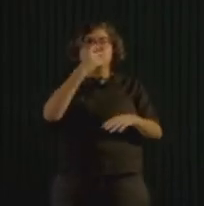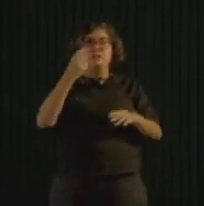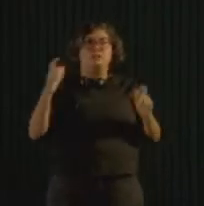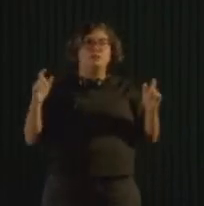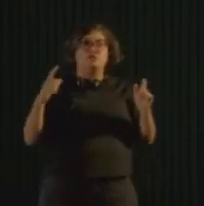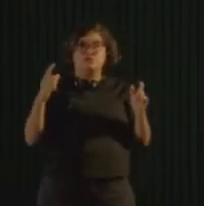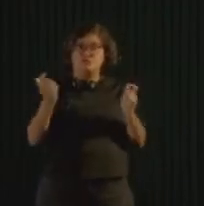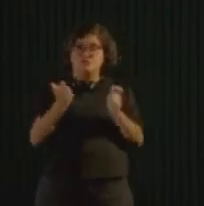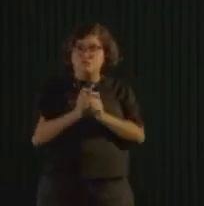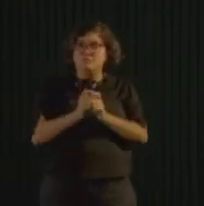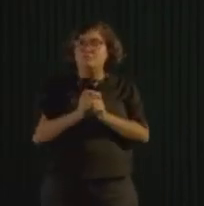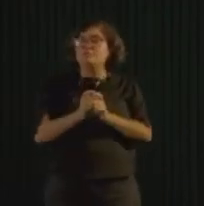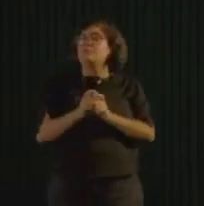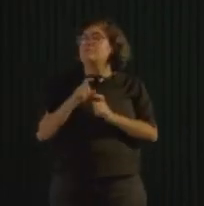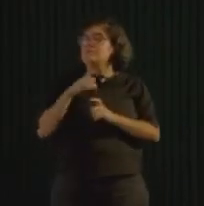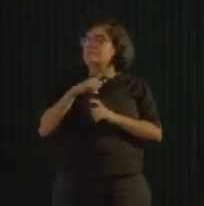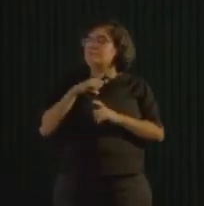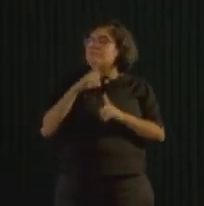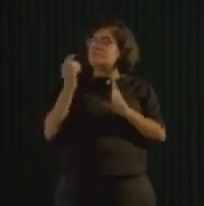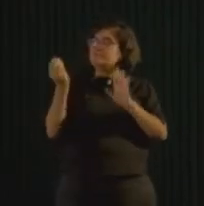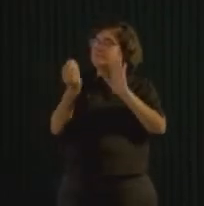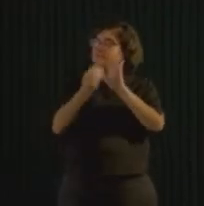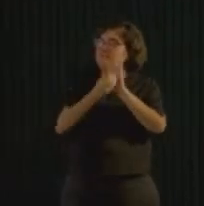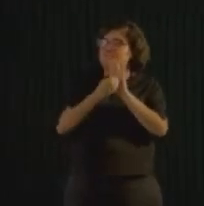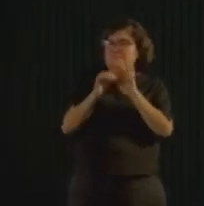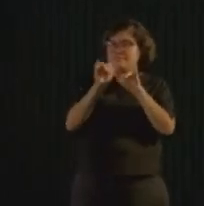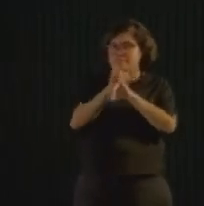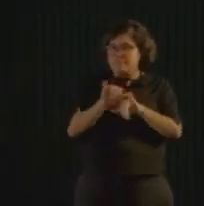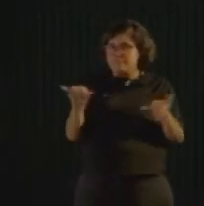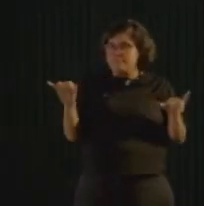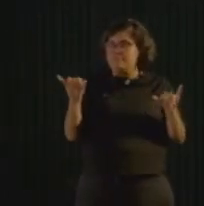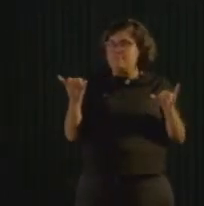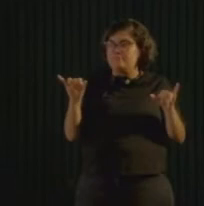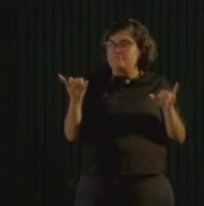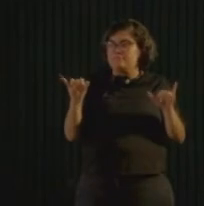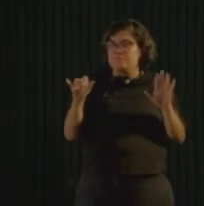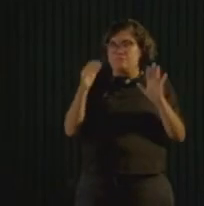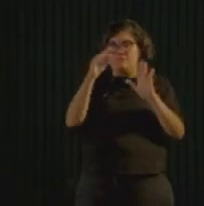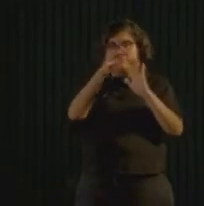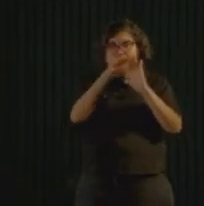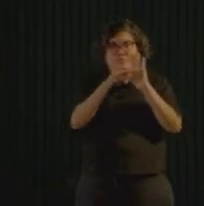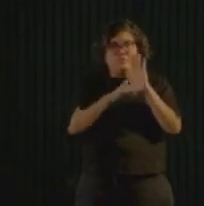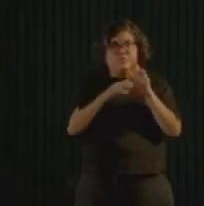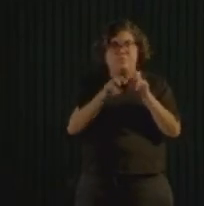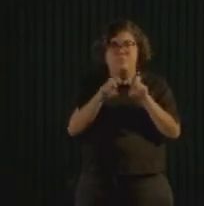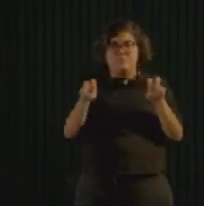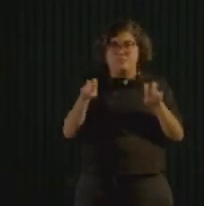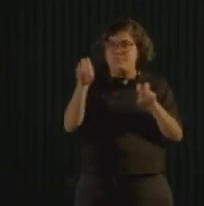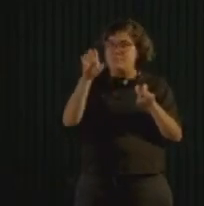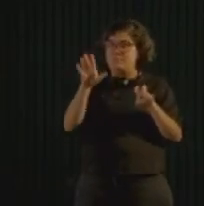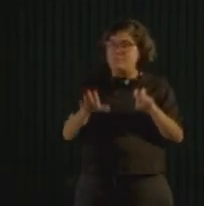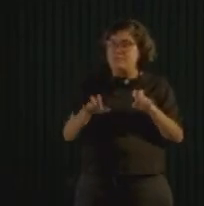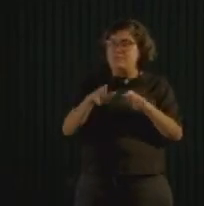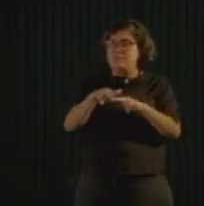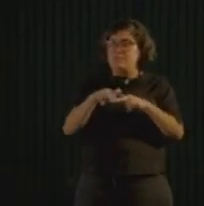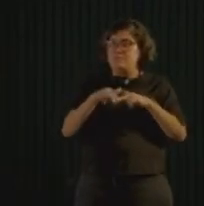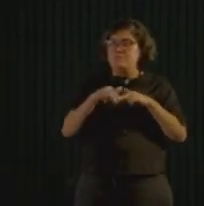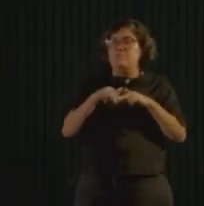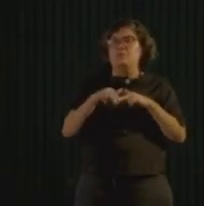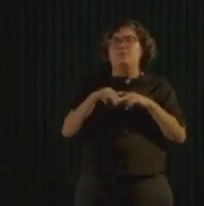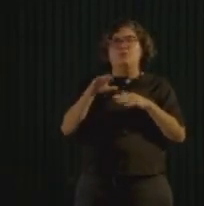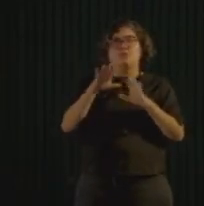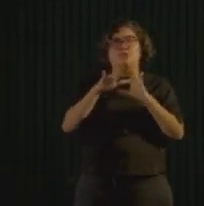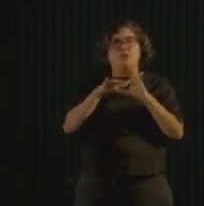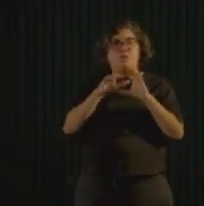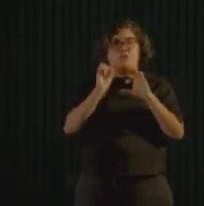Zero e também pode doar para o programa Mesa Brasil através do QR Code,